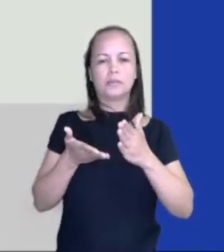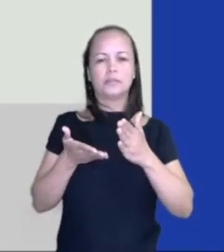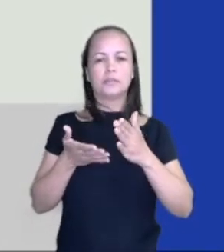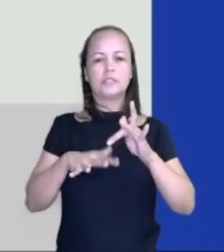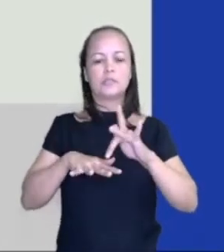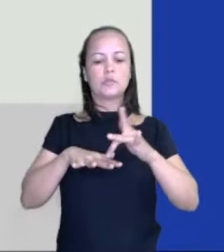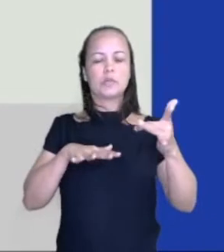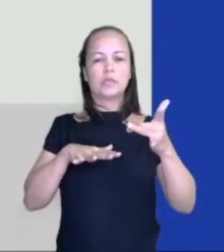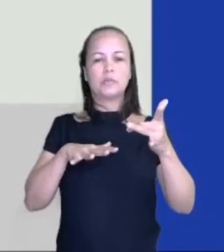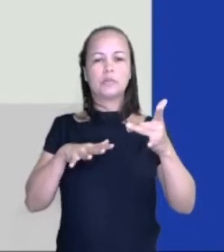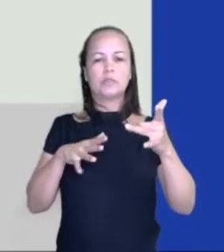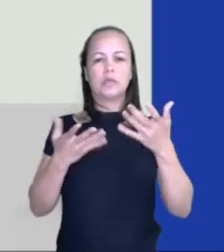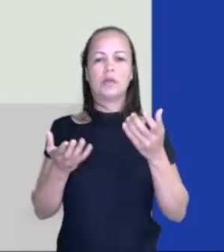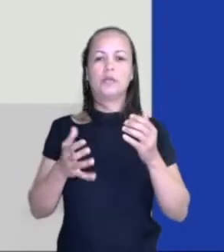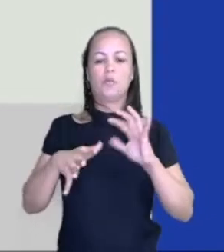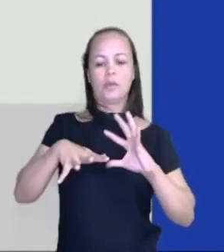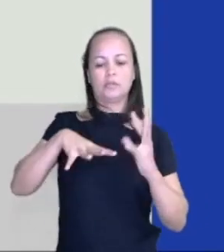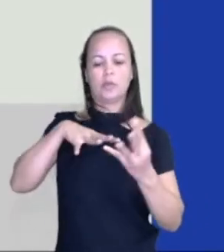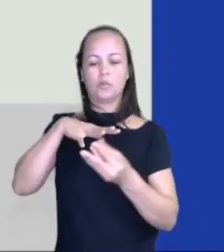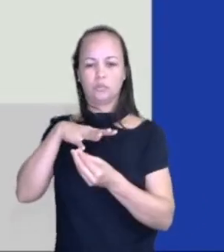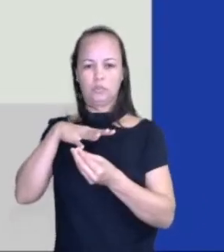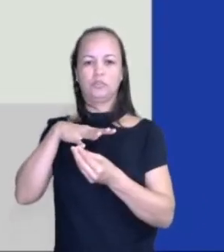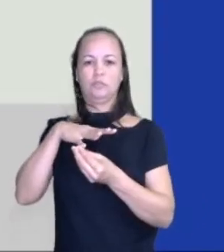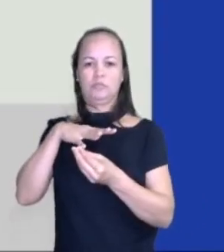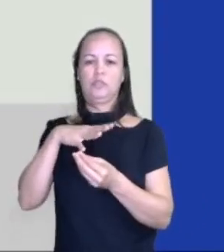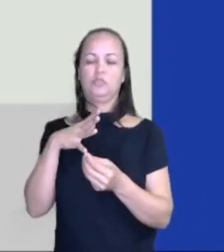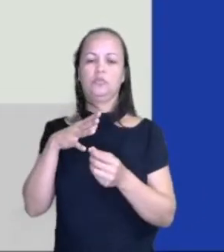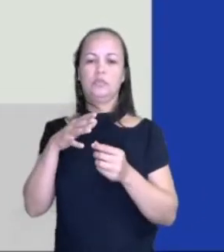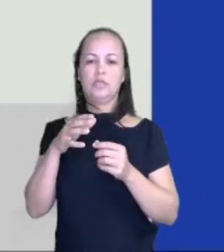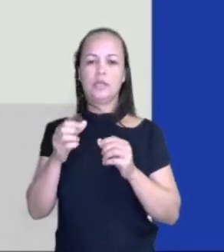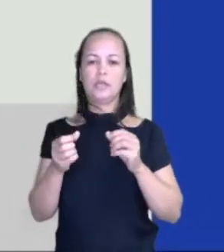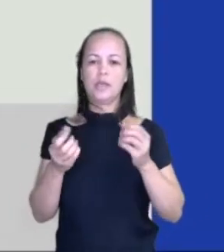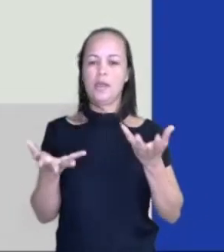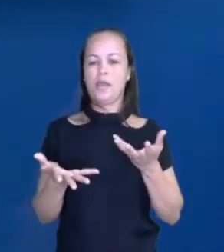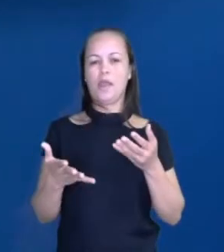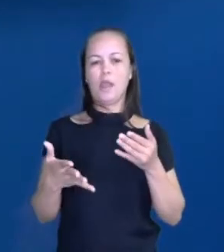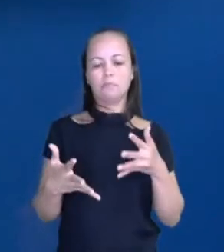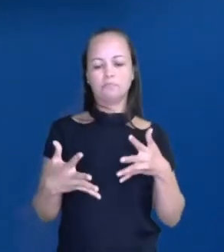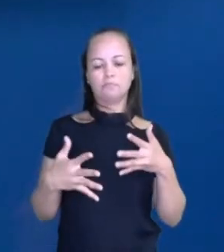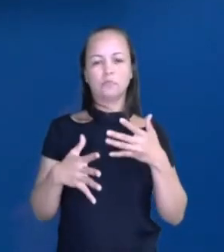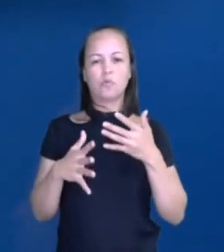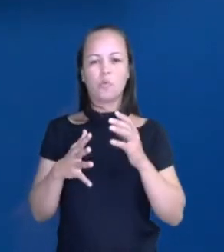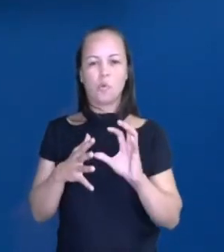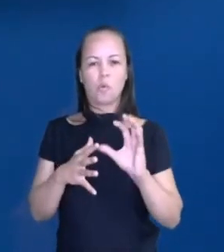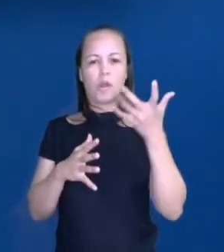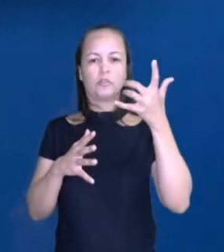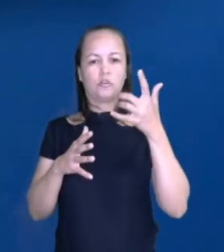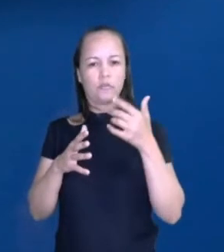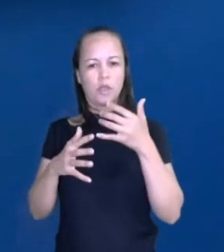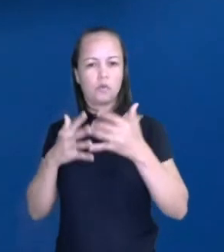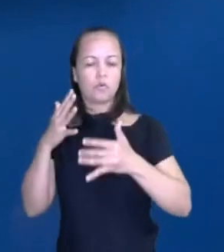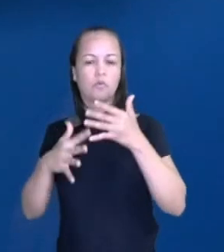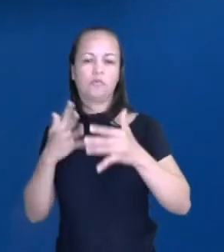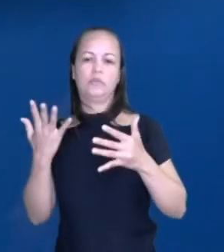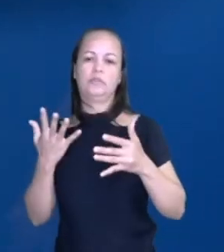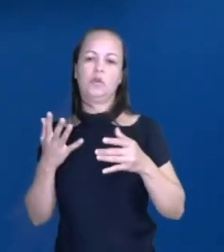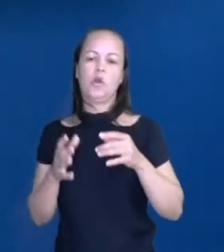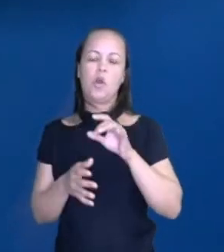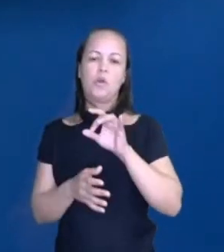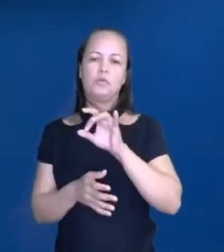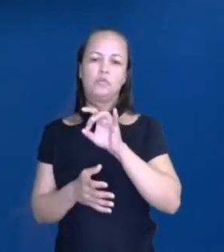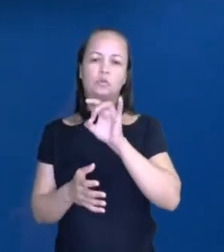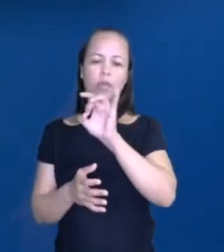clímax e vem o desfecho, que é a solução para esse conflito. Então, todos esses passos que vocês estão